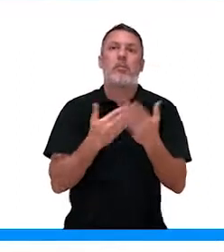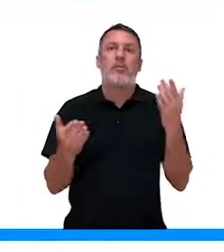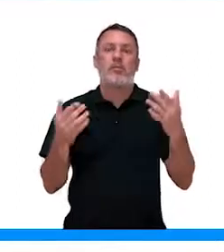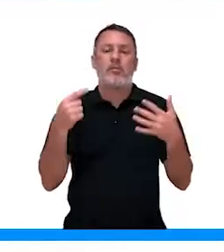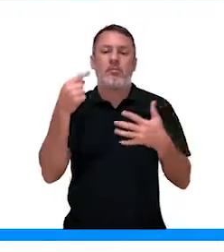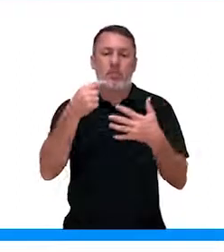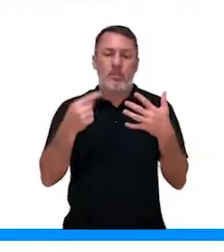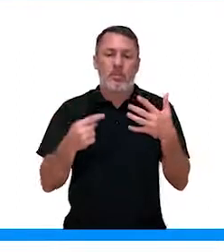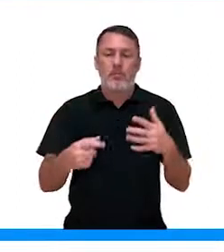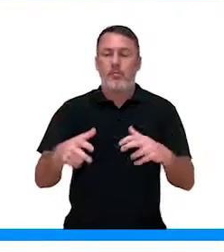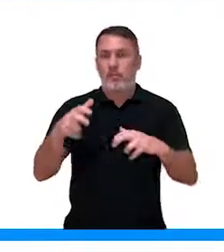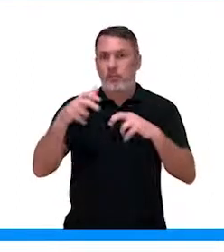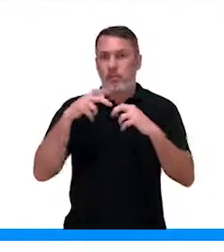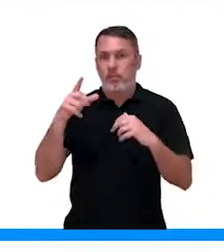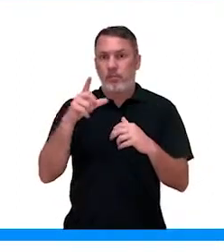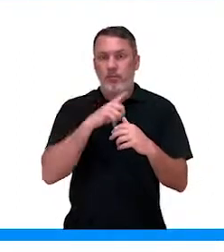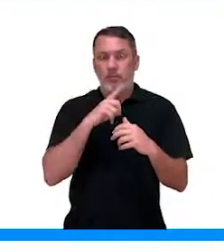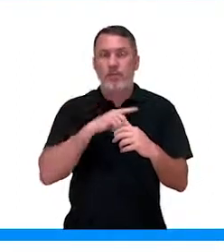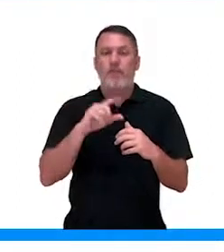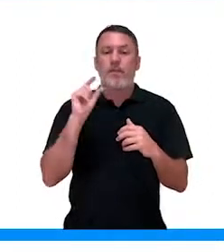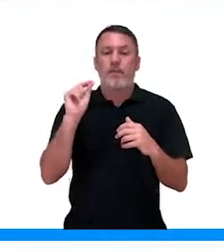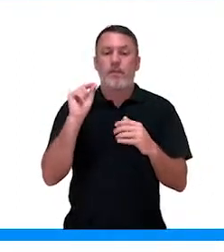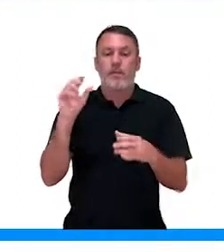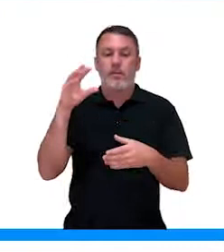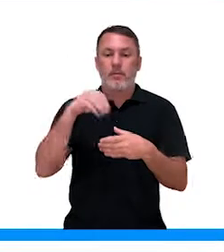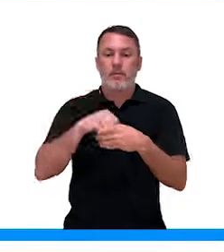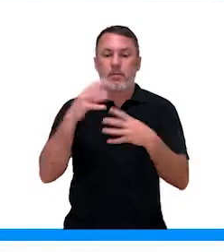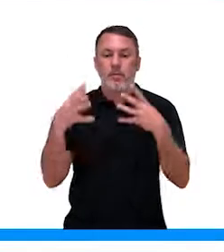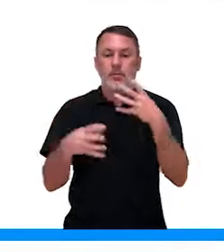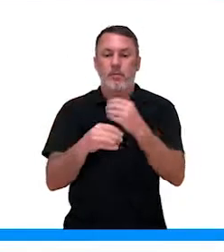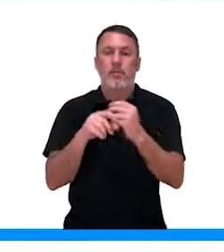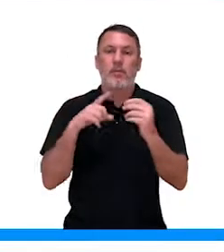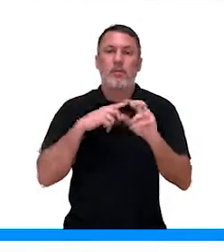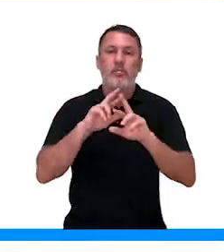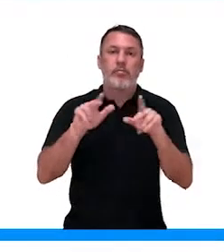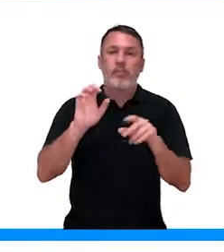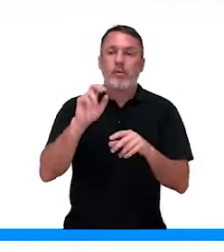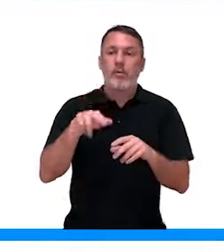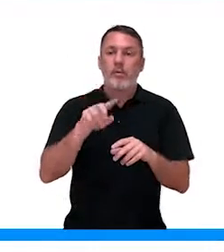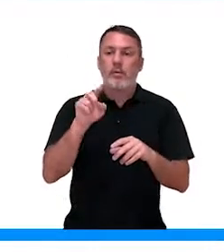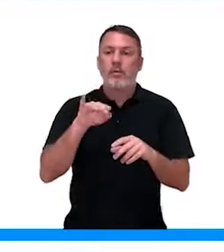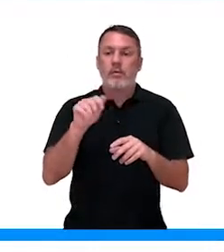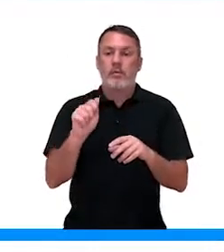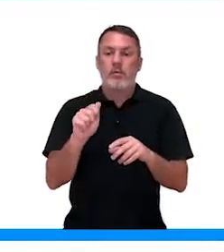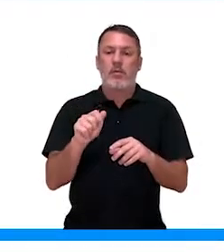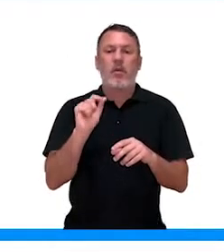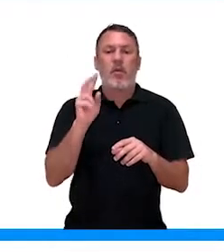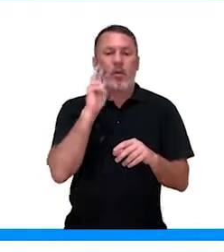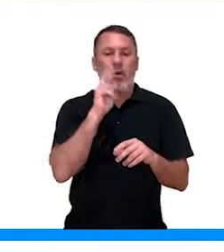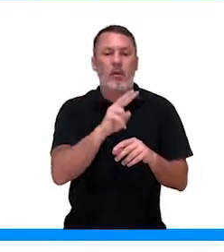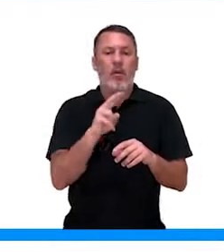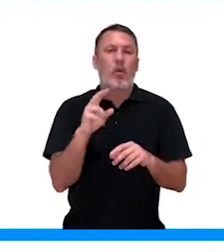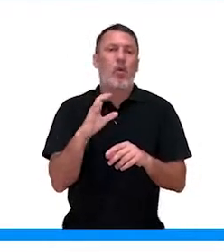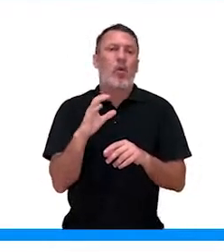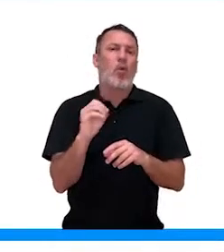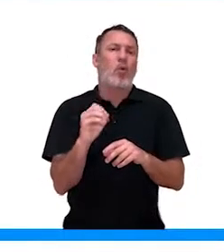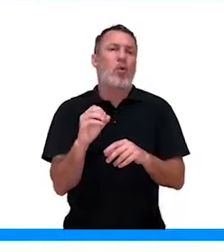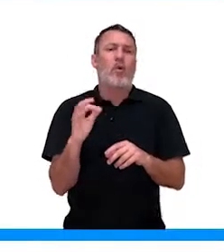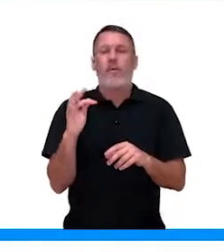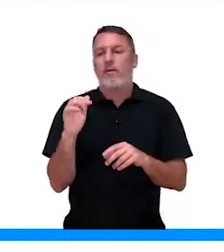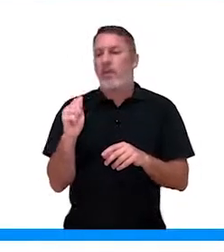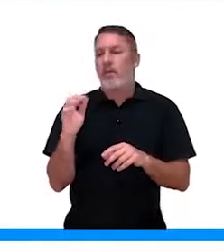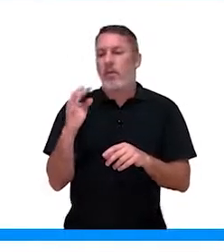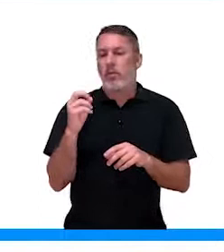adequado. Além disso, ele também vai servir como cofator de diversas enzimas. O é um cofator? Para